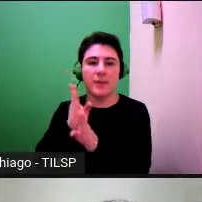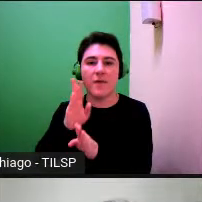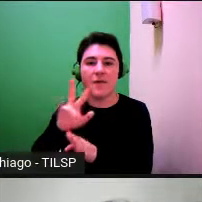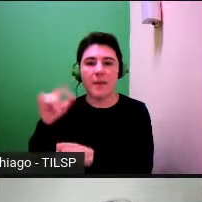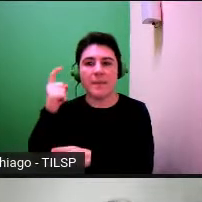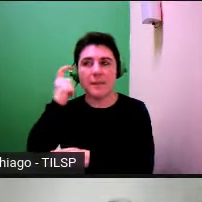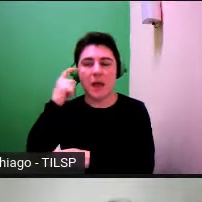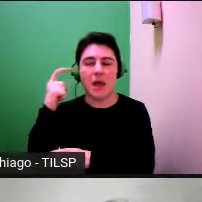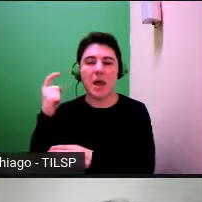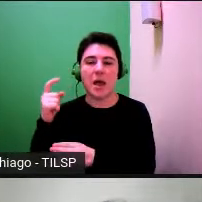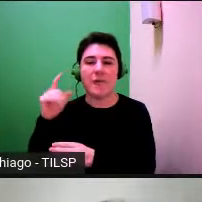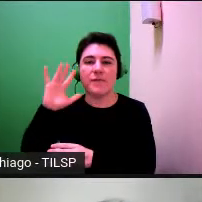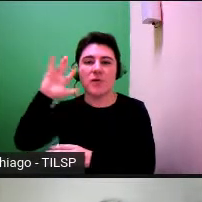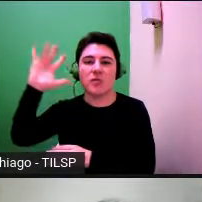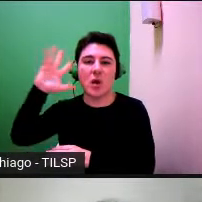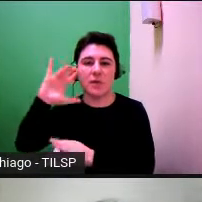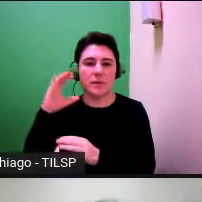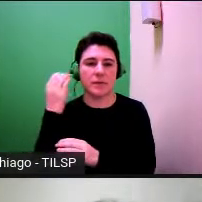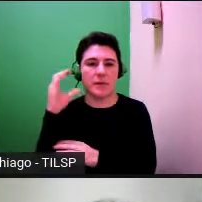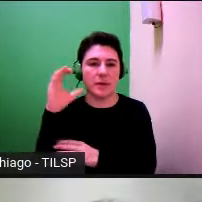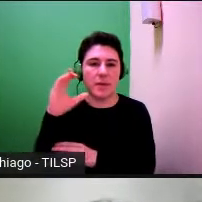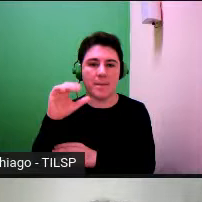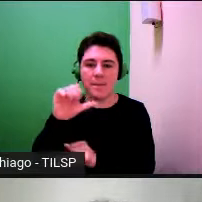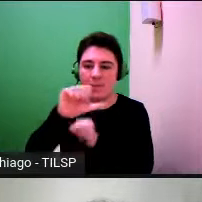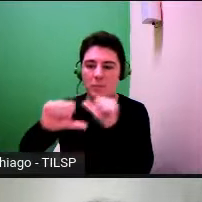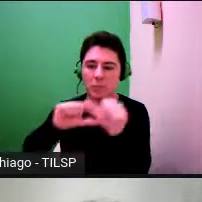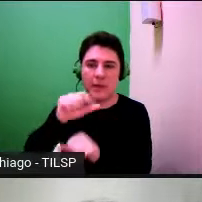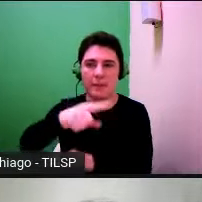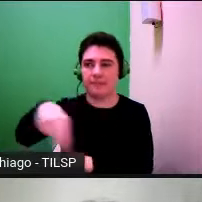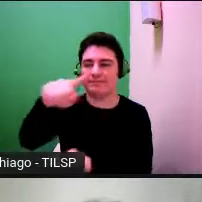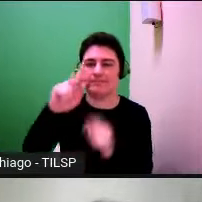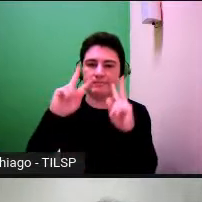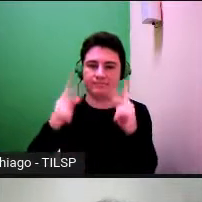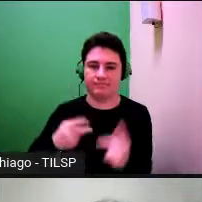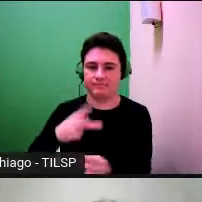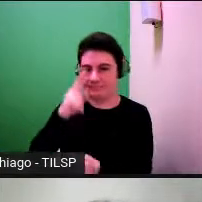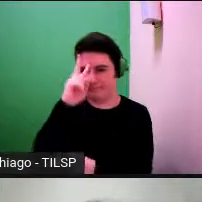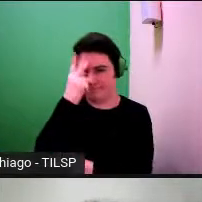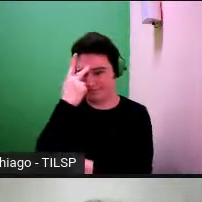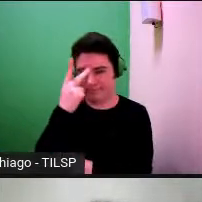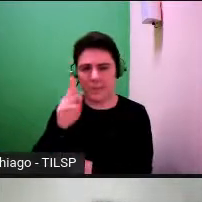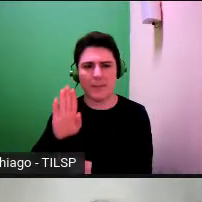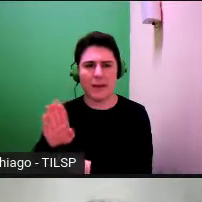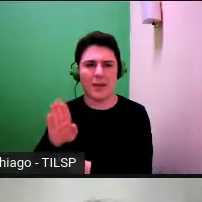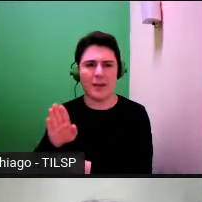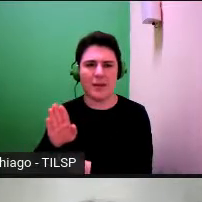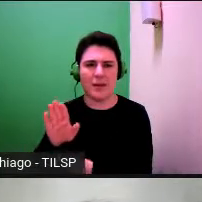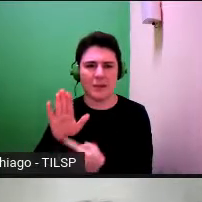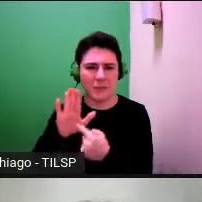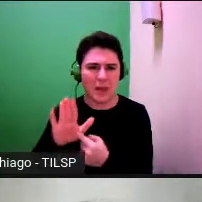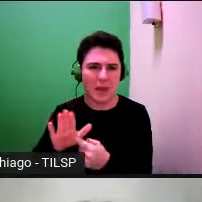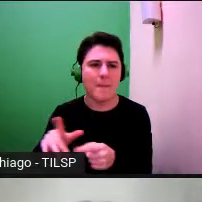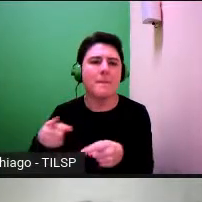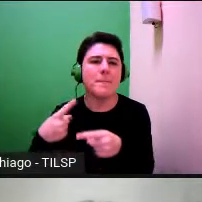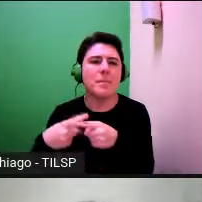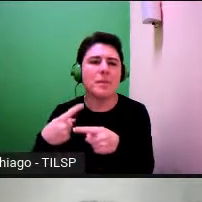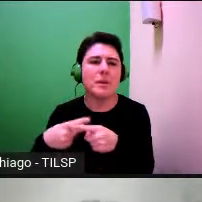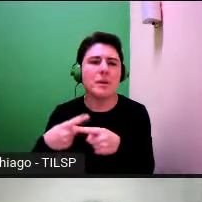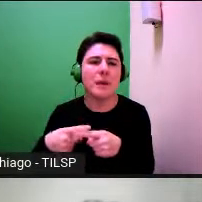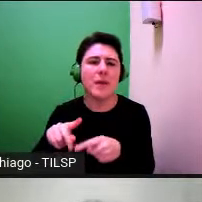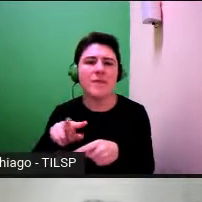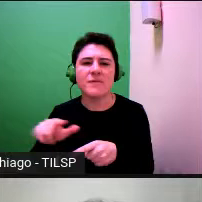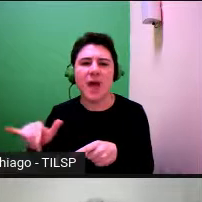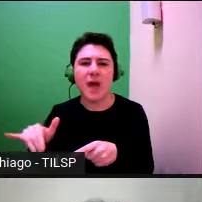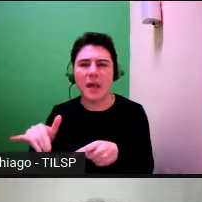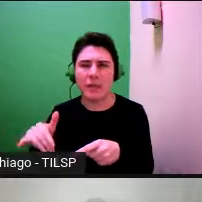científico e mudará a forma de pensar da humanidade o texto de divulgação não explica o que é que está aqui em causa porque é que abre um debate filosófico e